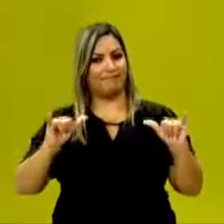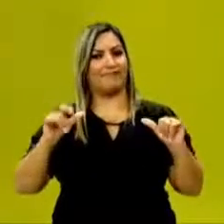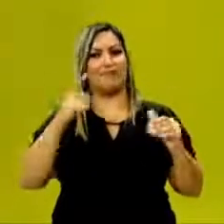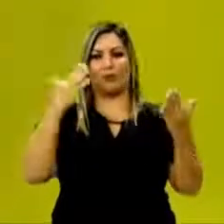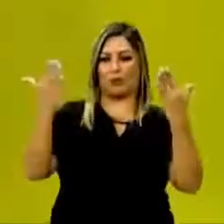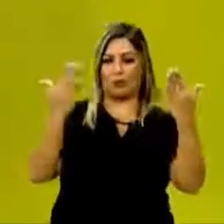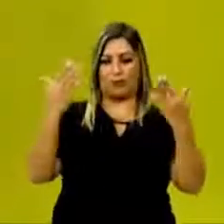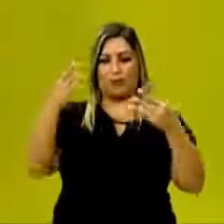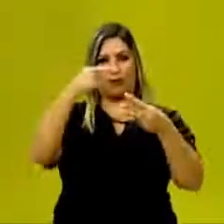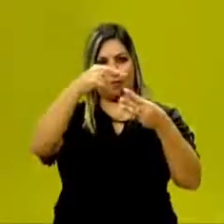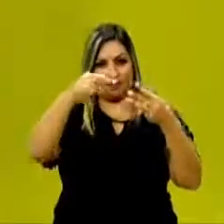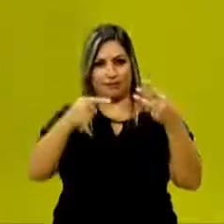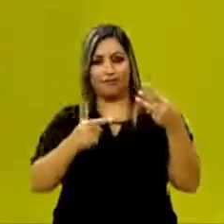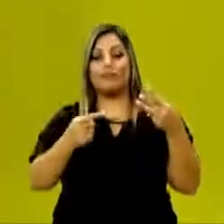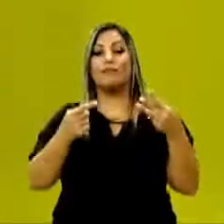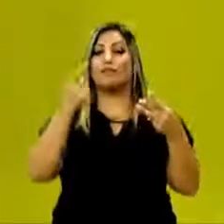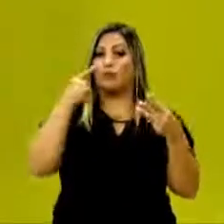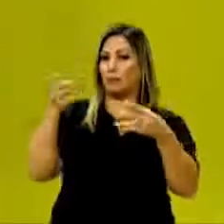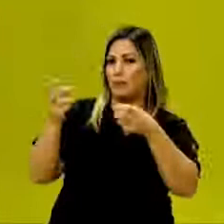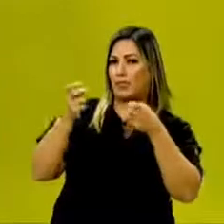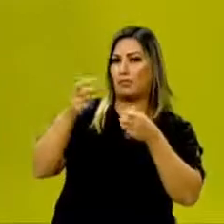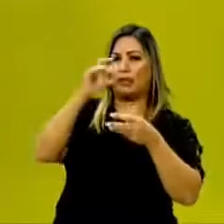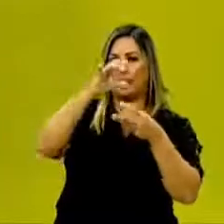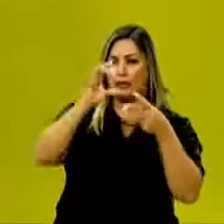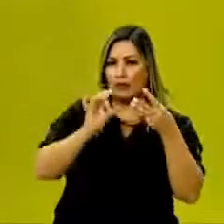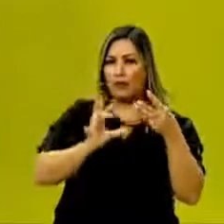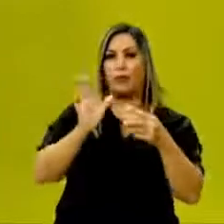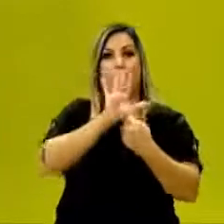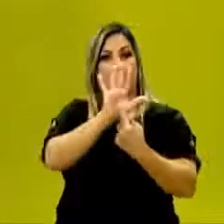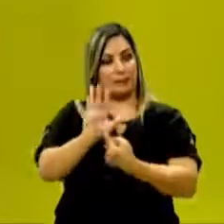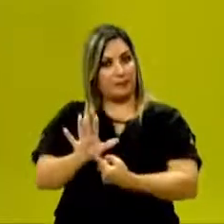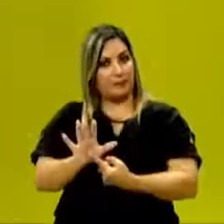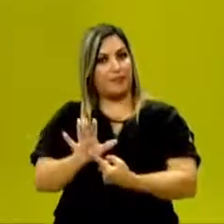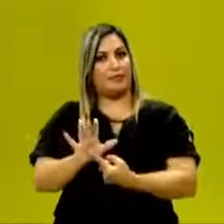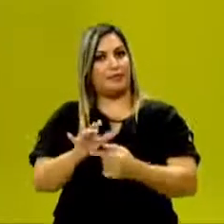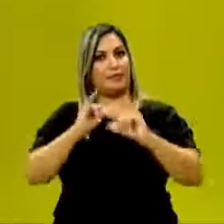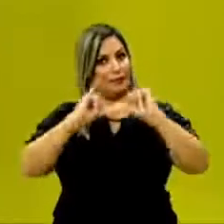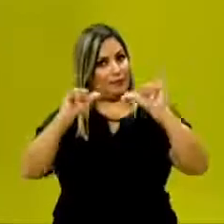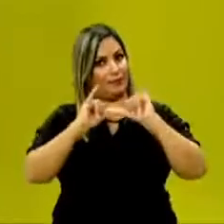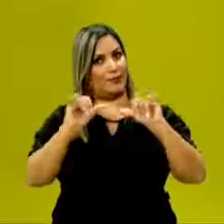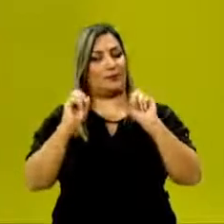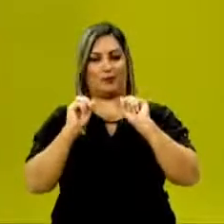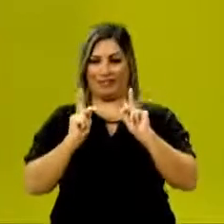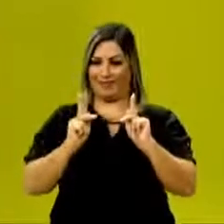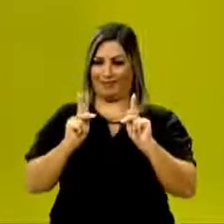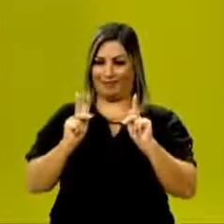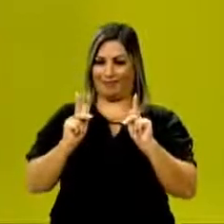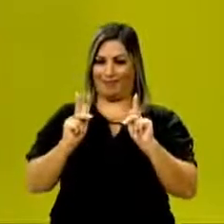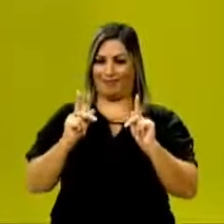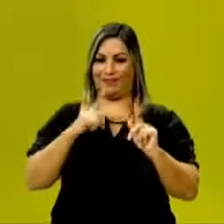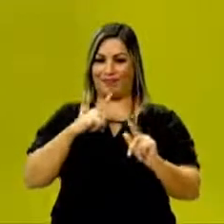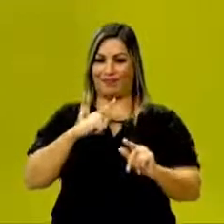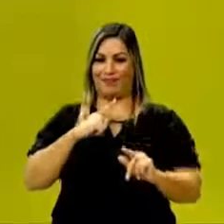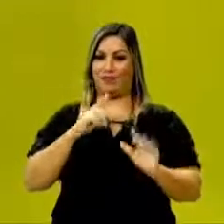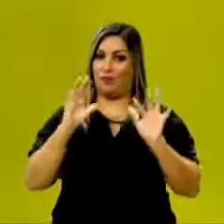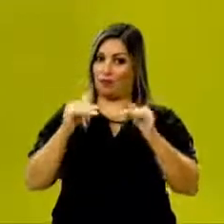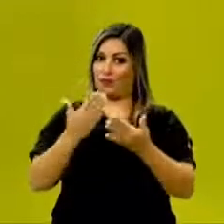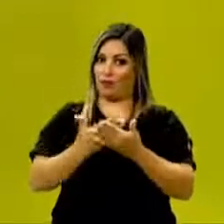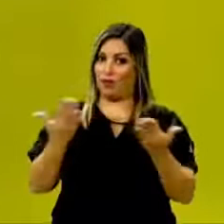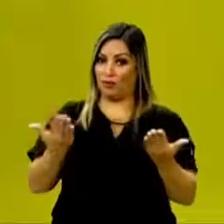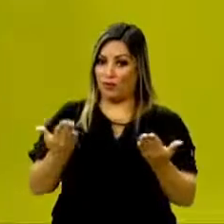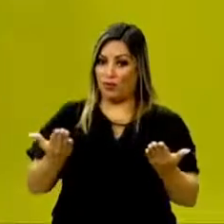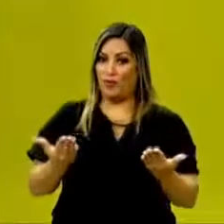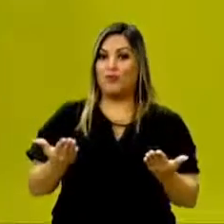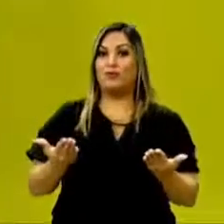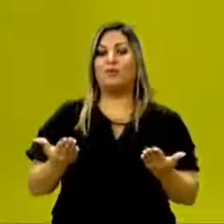compare-os e veja como cada um deles apresenta a informação. Então, galerinha, nós estamos terminando aqui